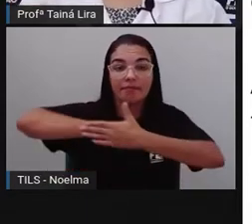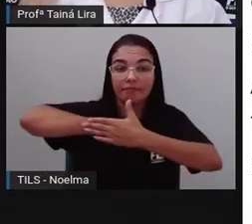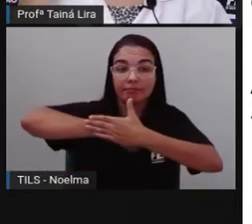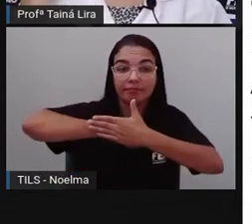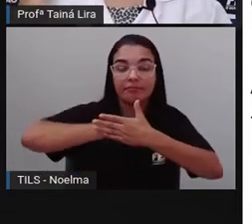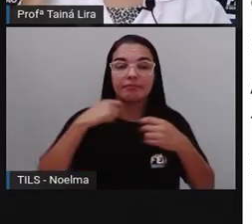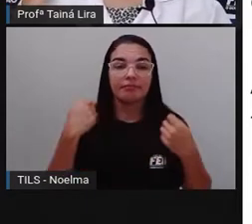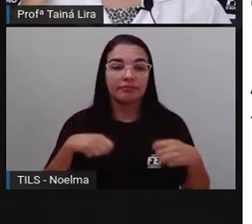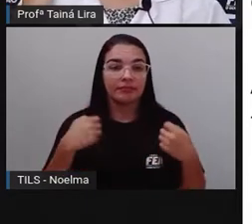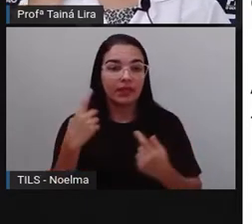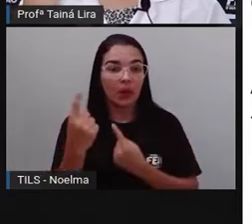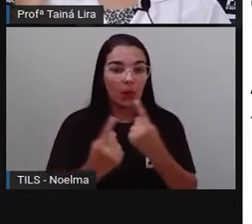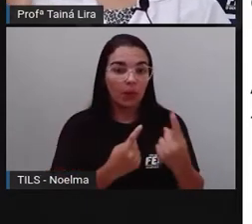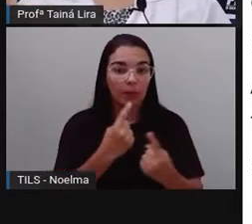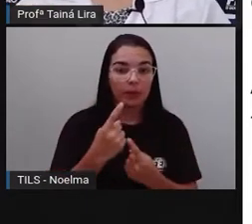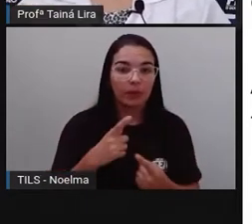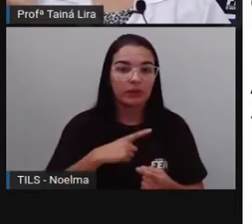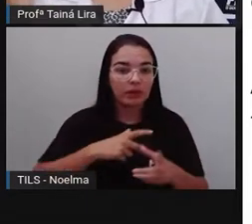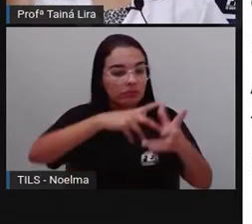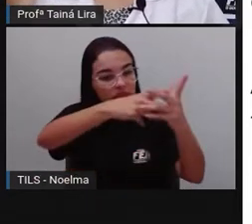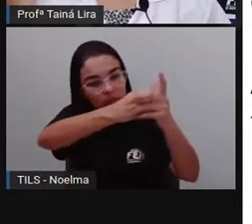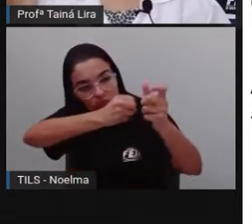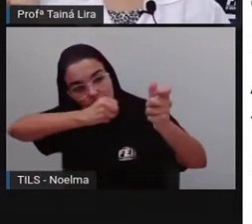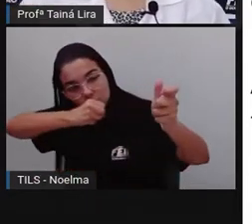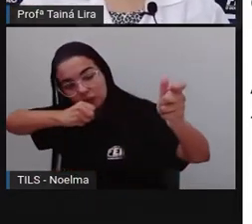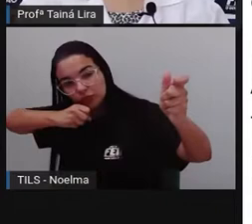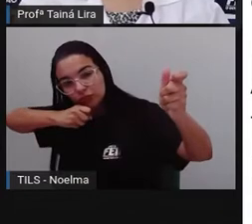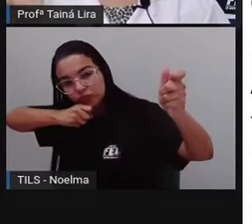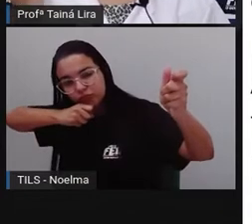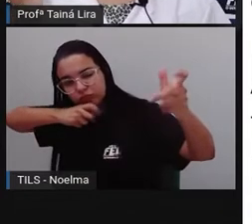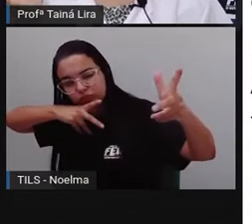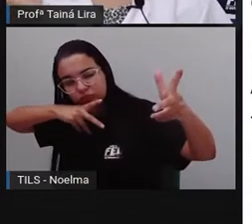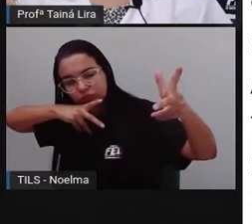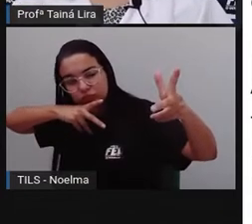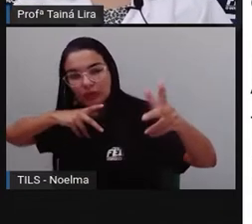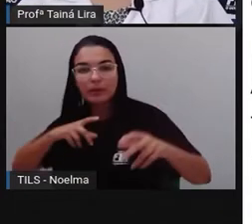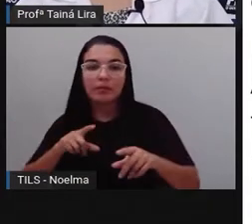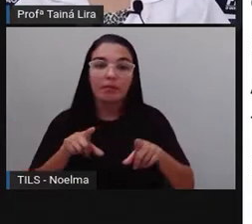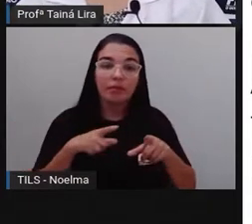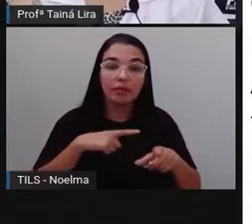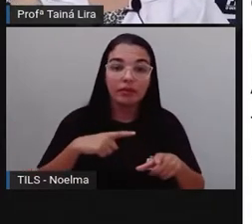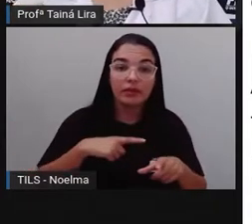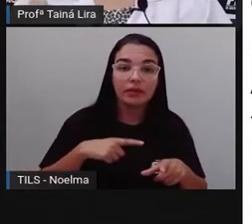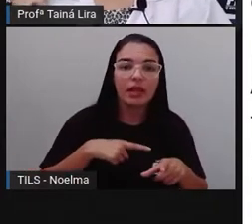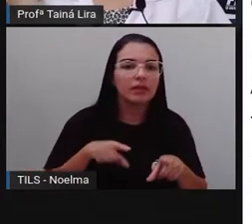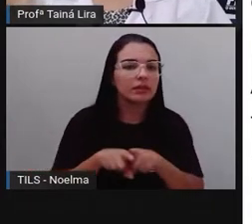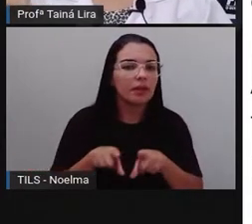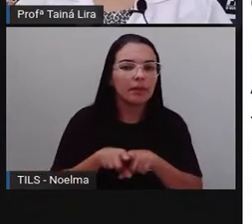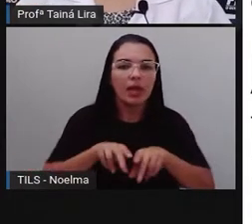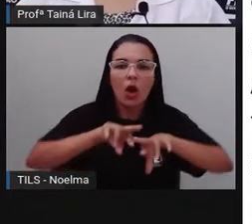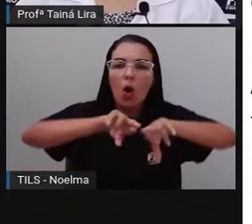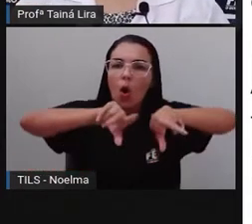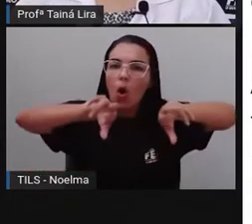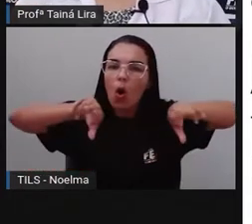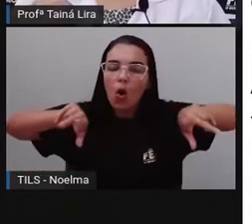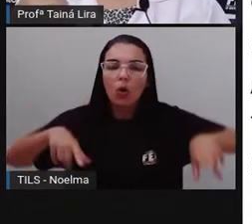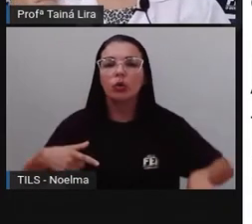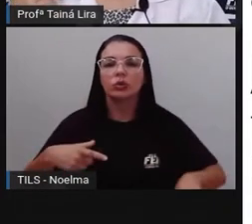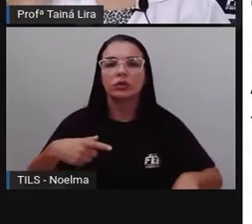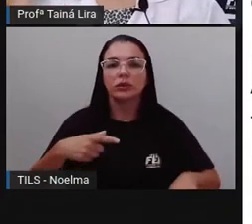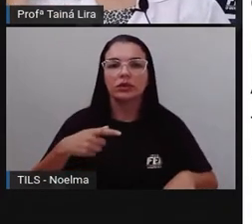pescar. Então, eles têm o arco e flecha, tem a lança, tem a zarabatana e essas armas